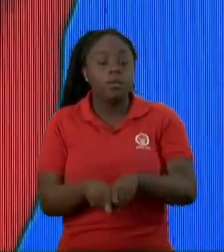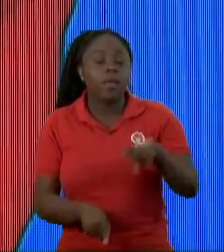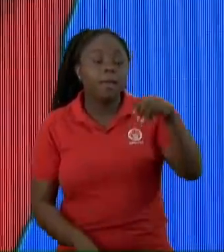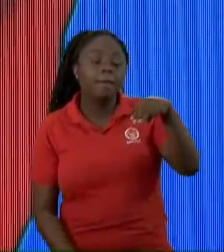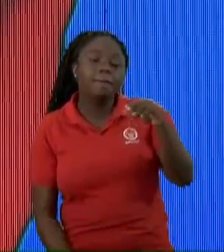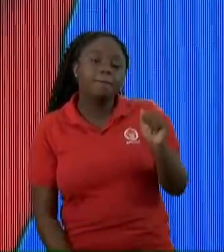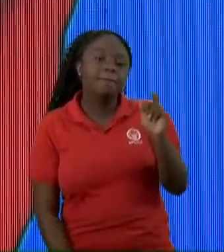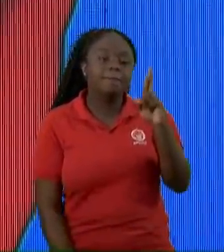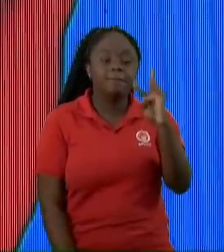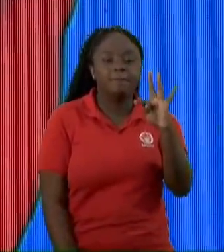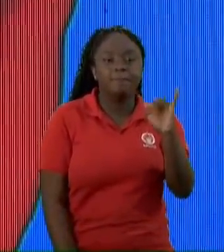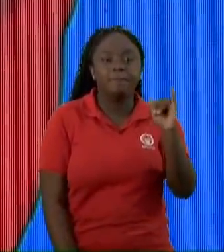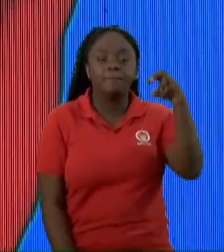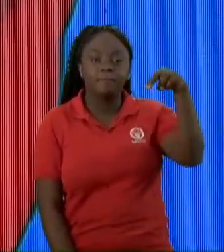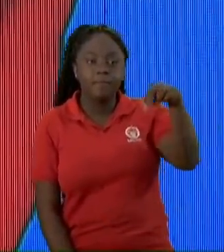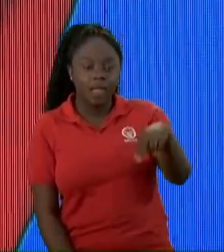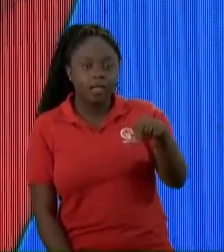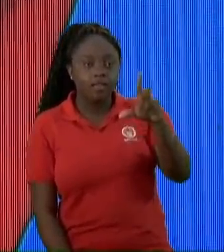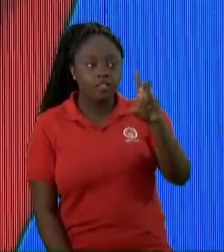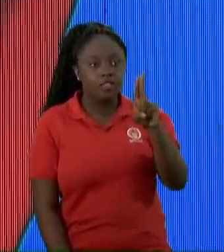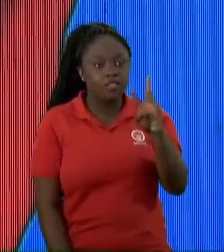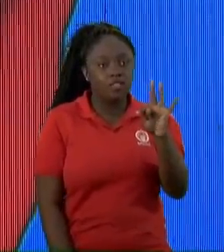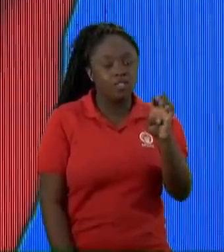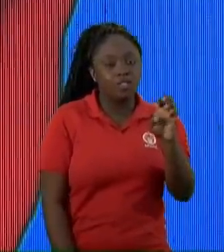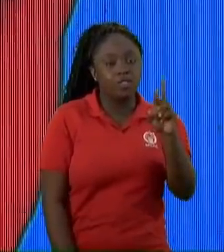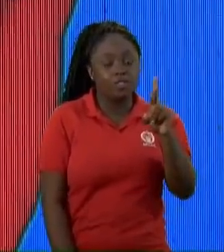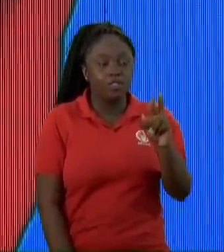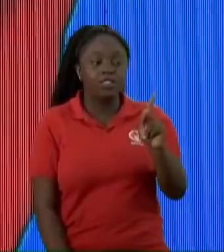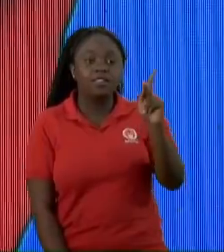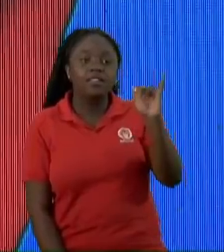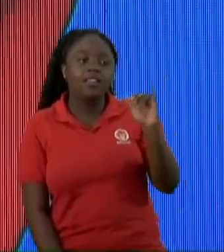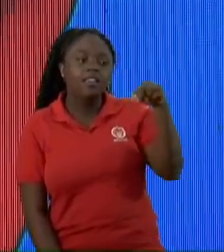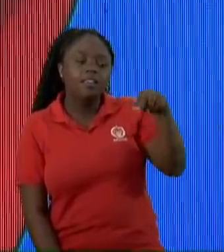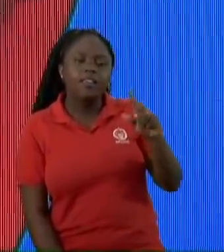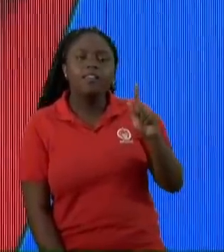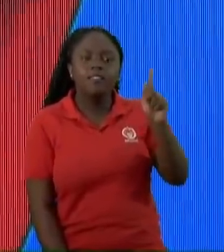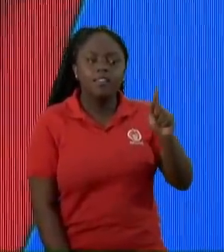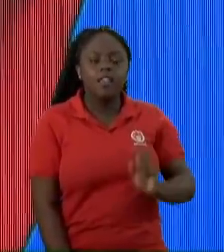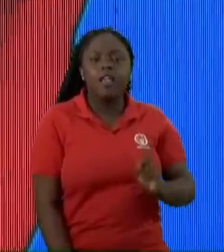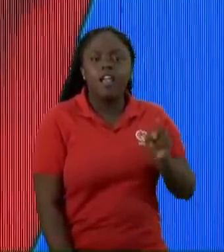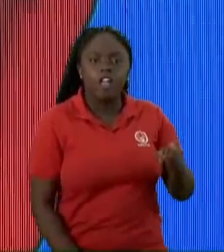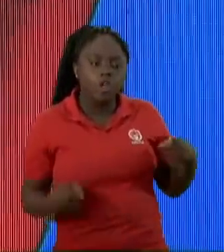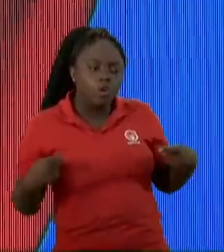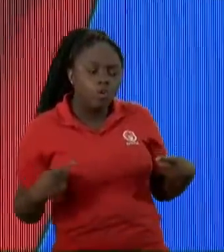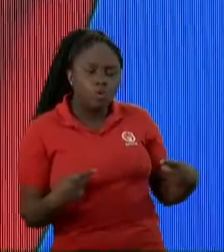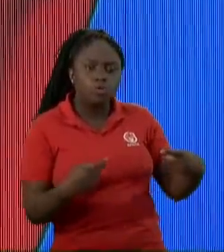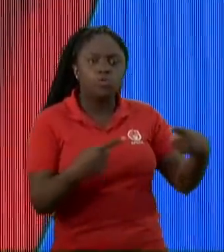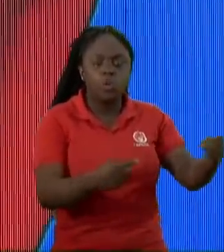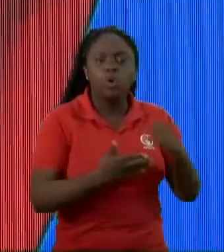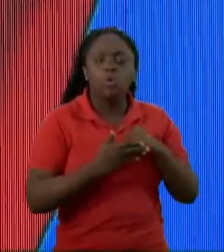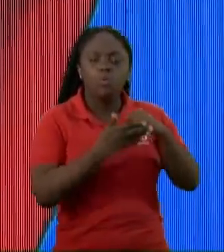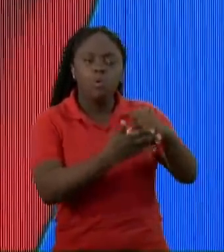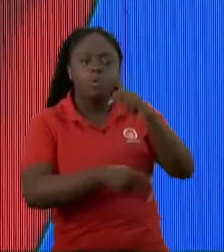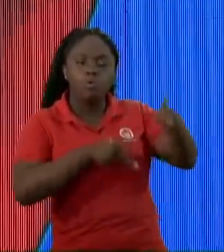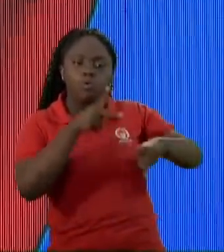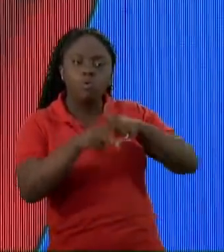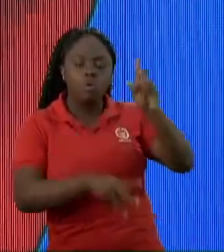Lutou pelo direito Dos negros Nos Estados Unidos Veio de uma história Terrível Se levantou